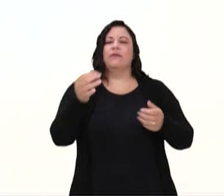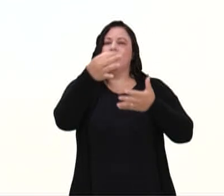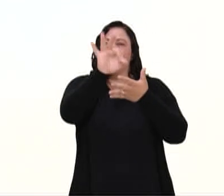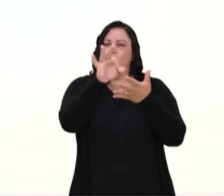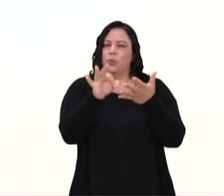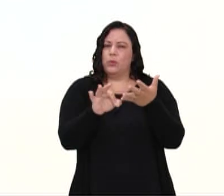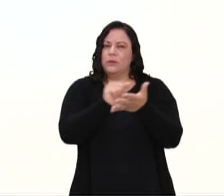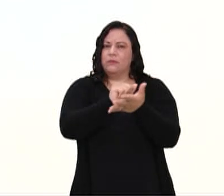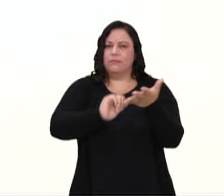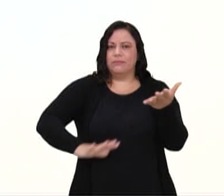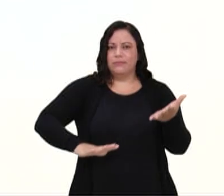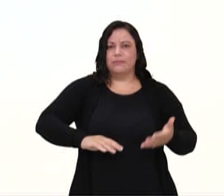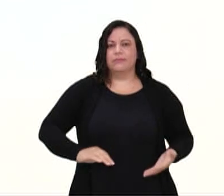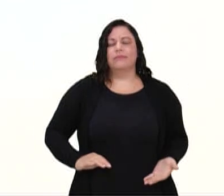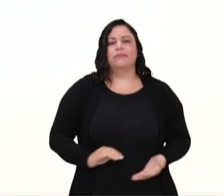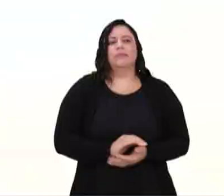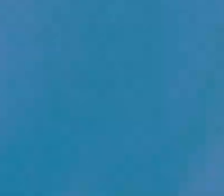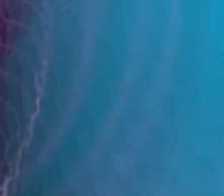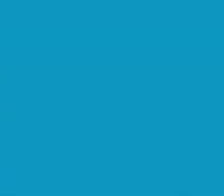atividade.